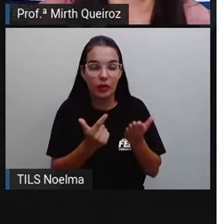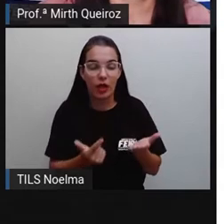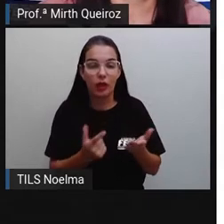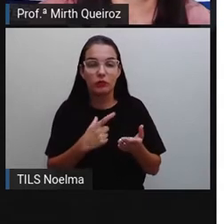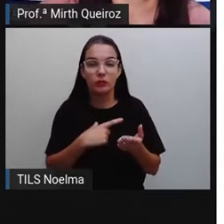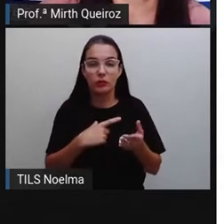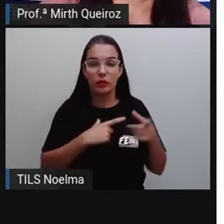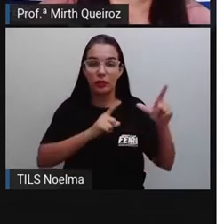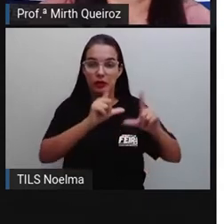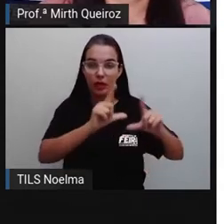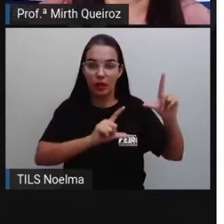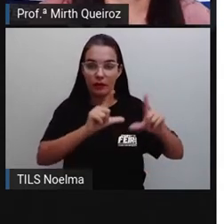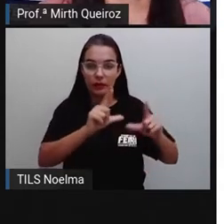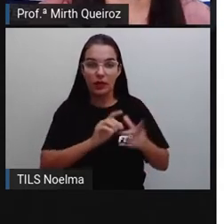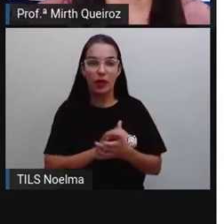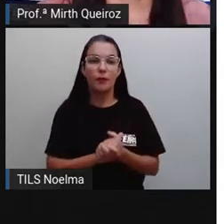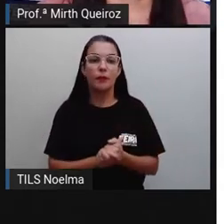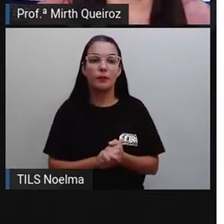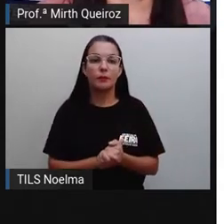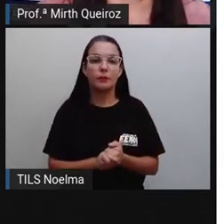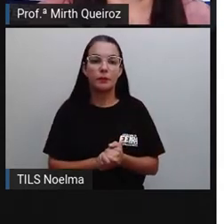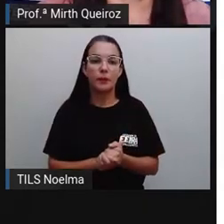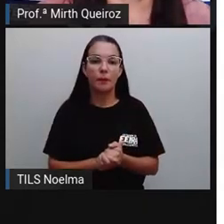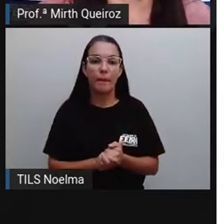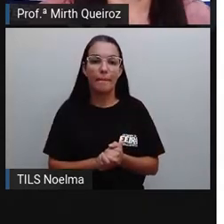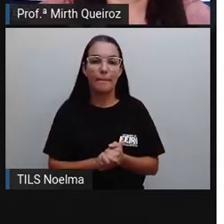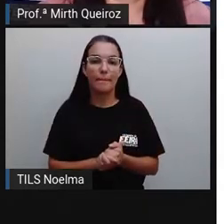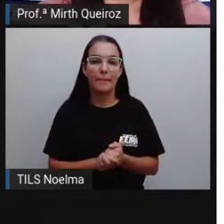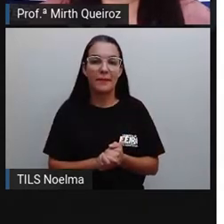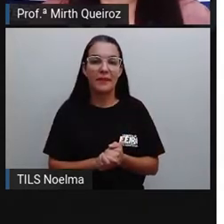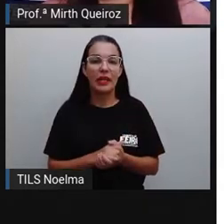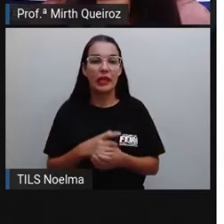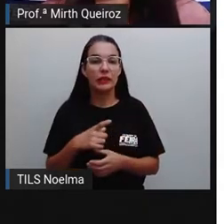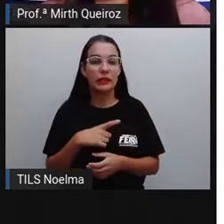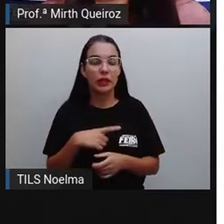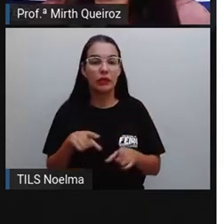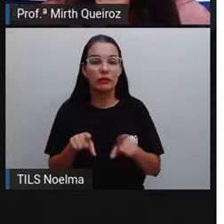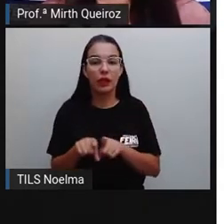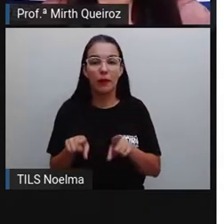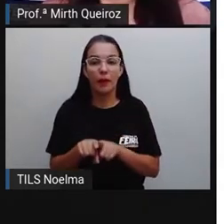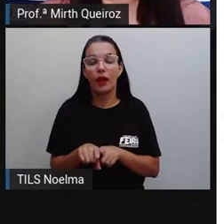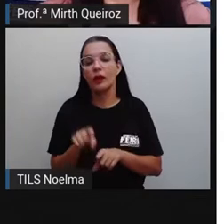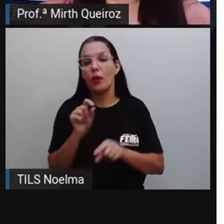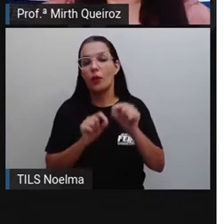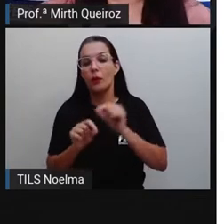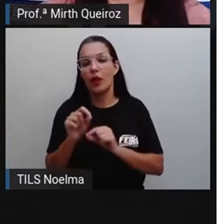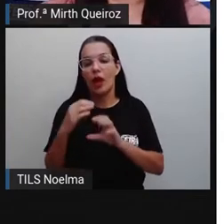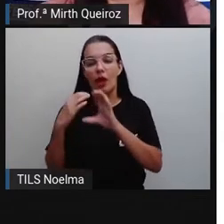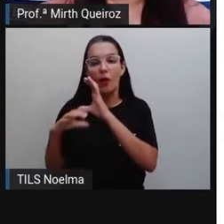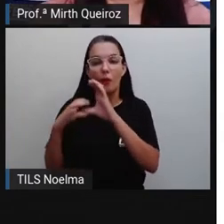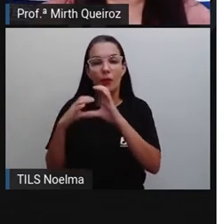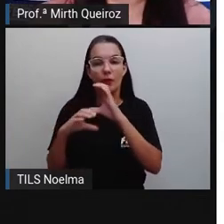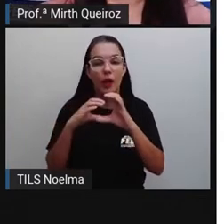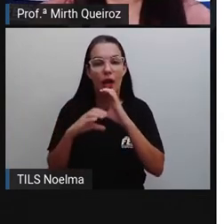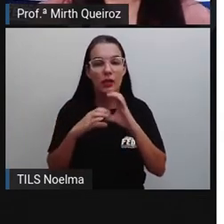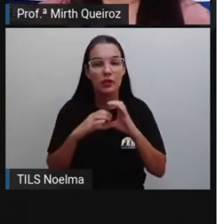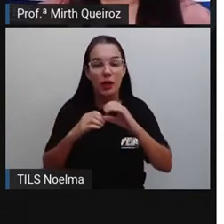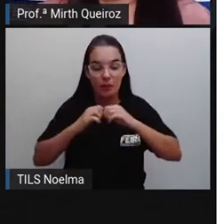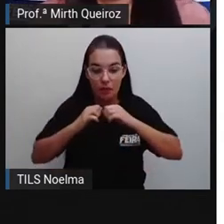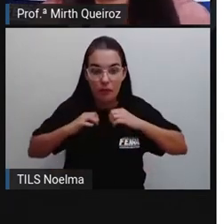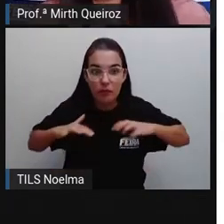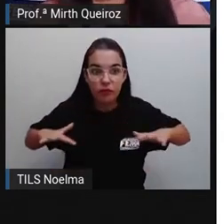televisivo da TV. Nós também temos como meios de comunicação de massa